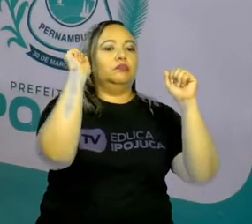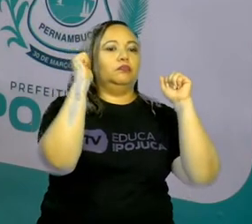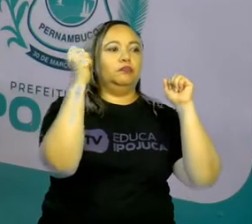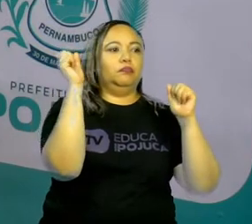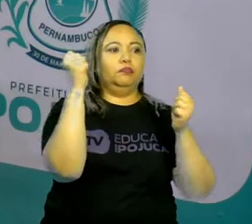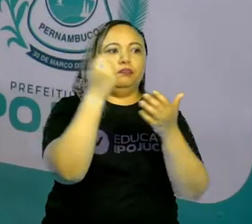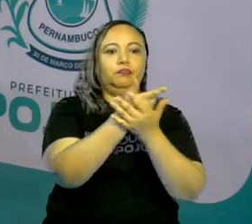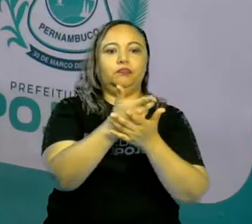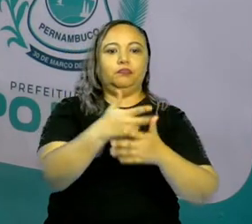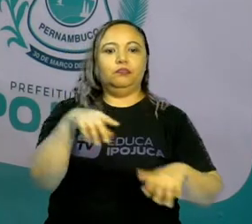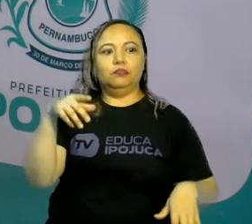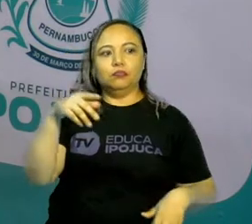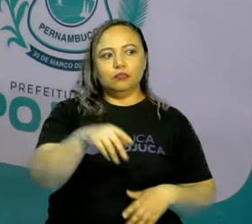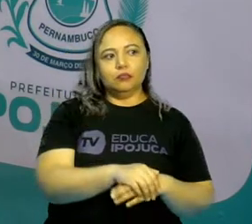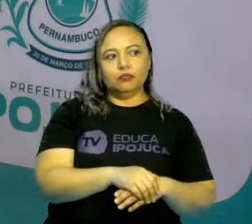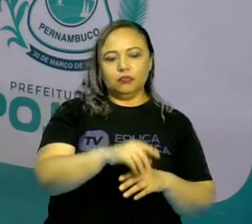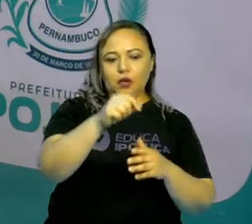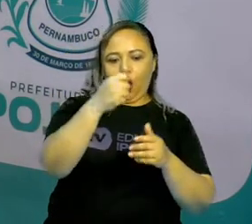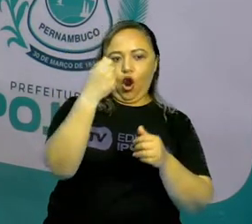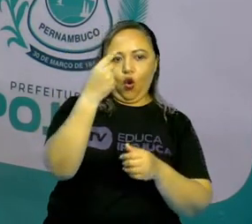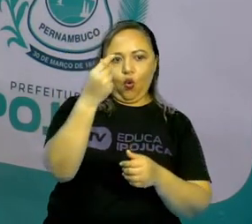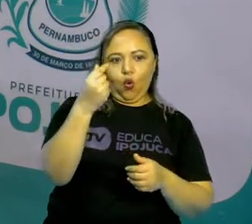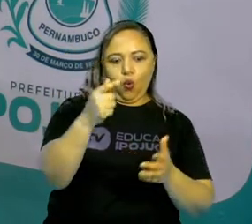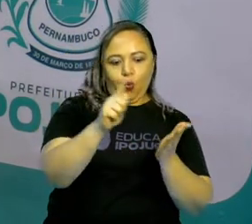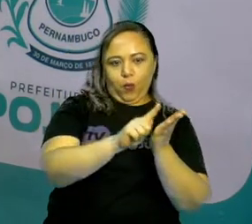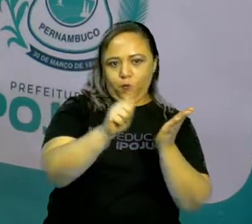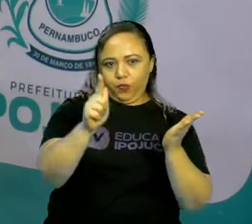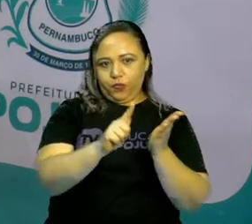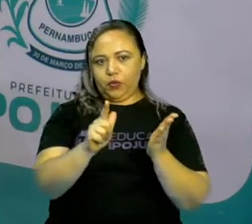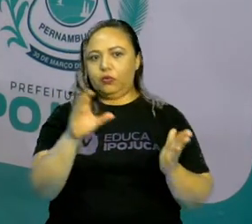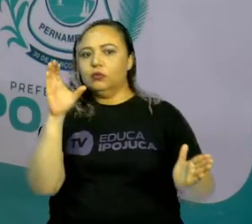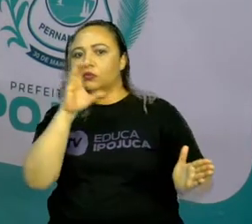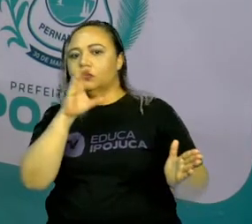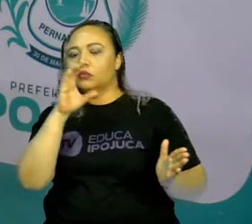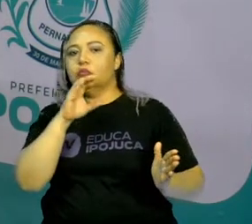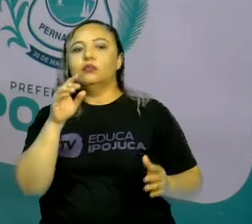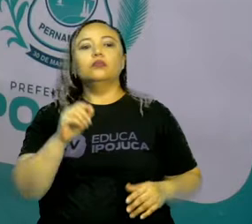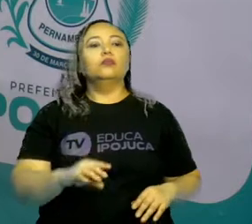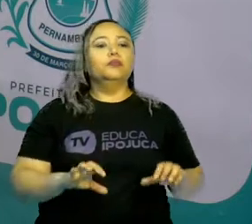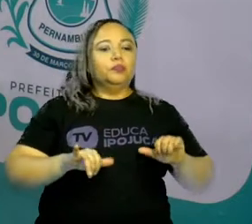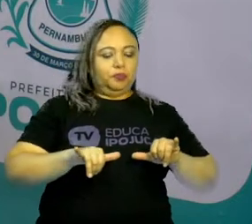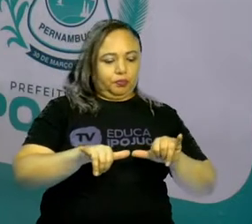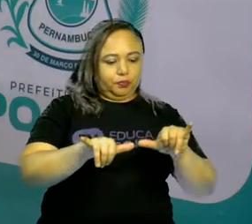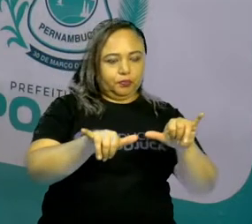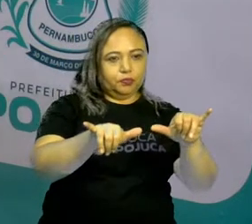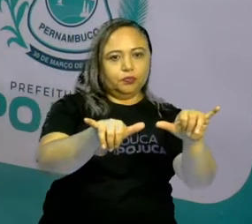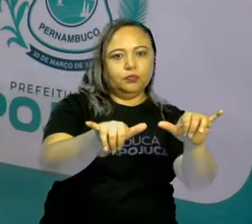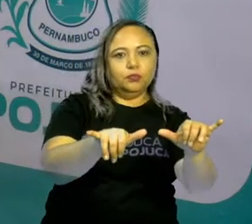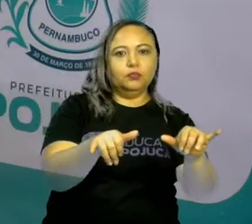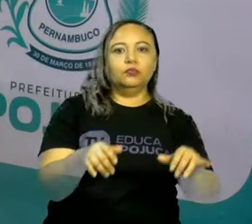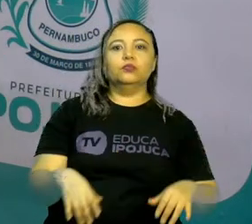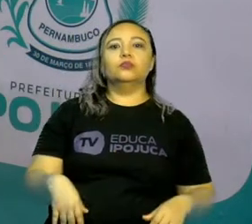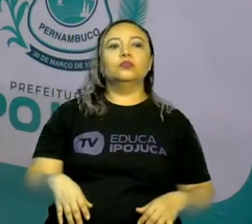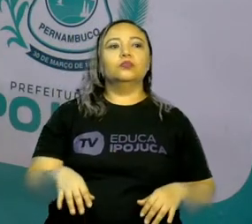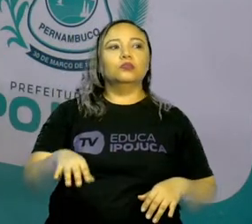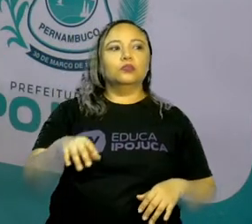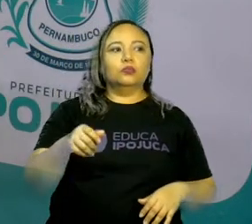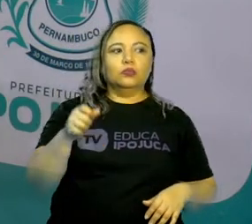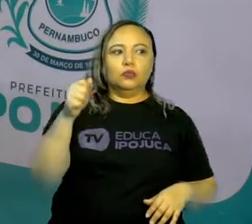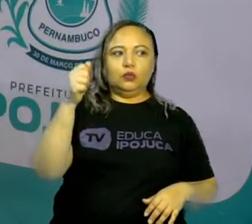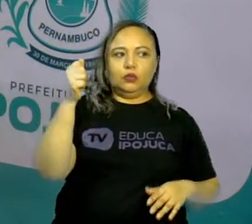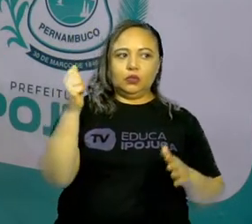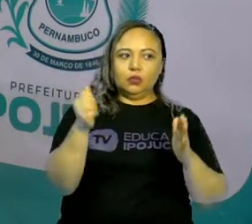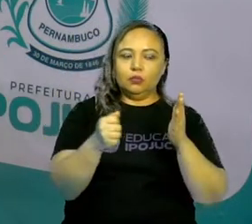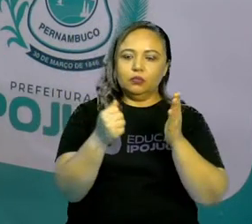correta. Quando for com a mamãe para o supermercado, dá uma olhadinha lá. A atendente, ela pega o